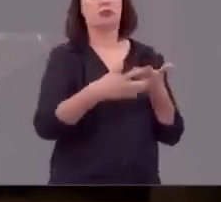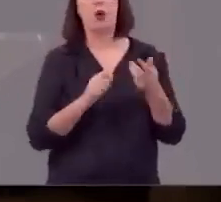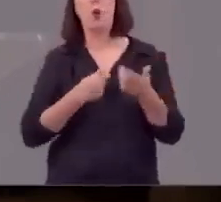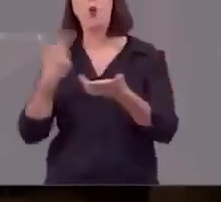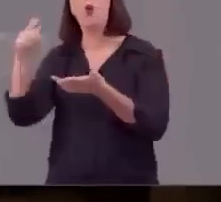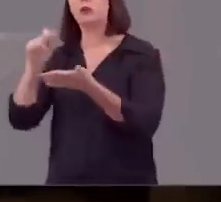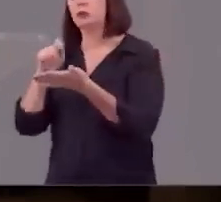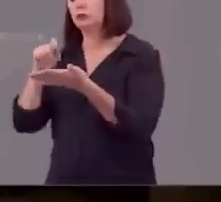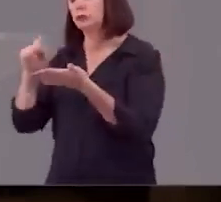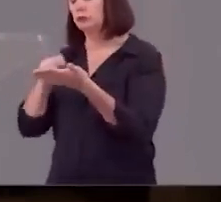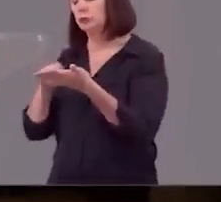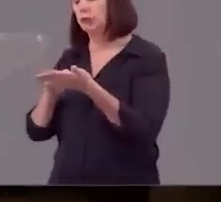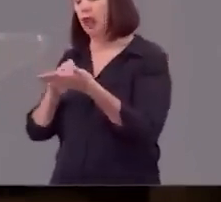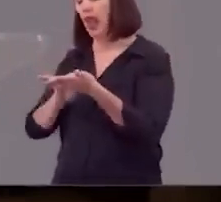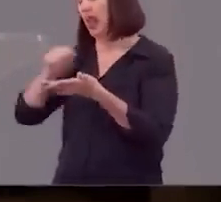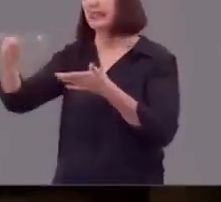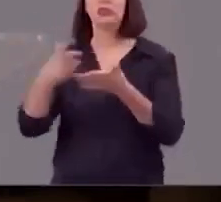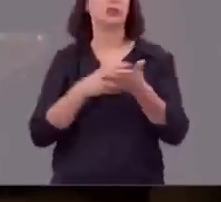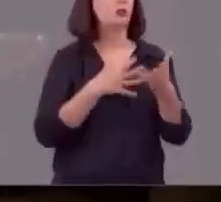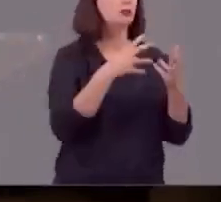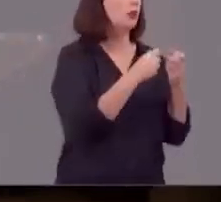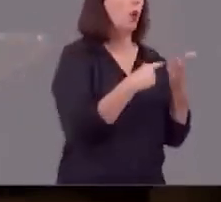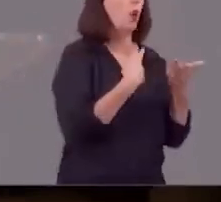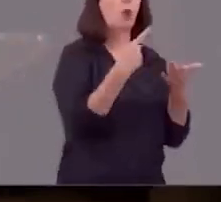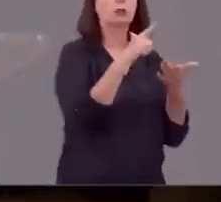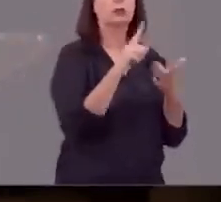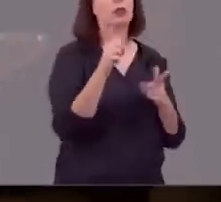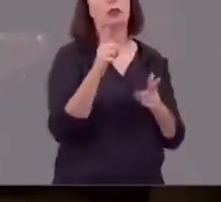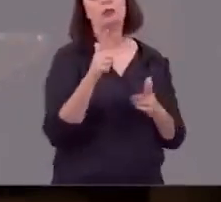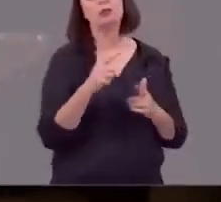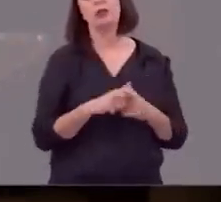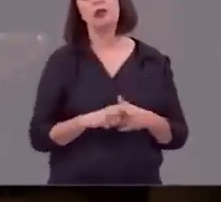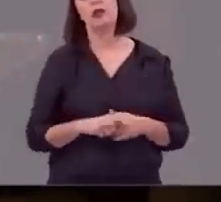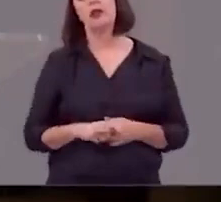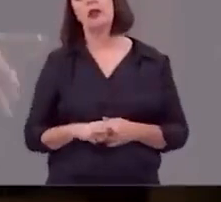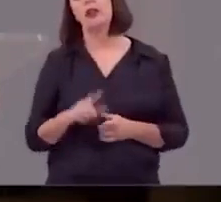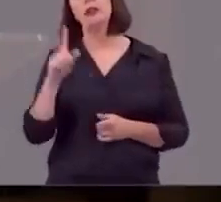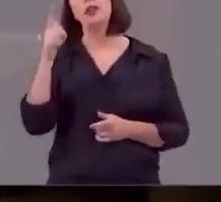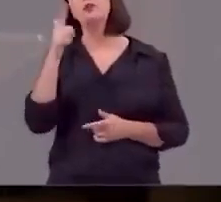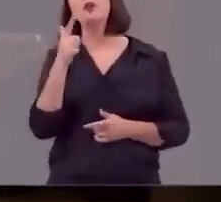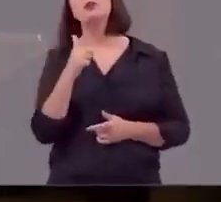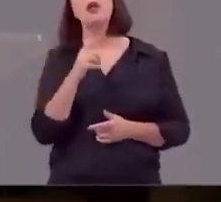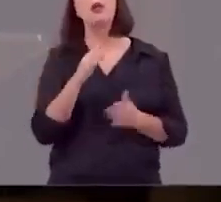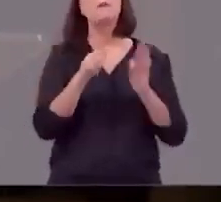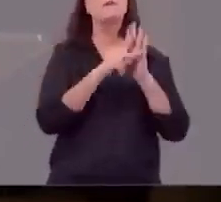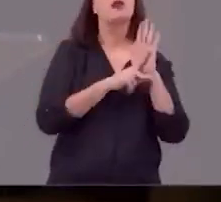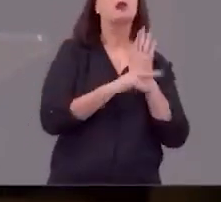Deus não precisa lançar mão do plano B porque o plano A fracassou